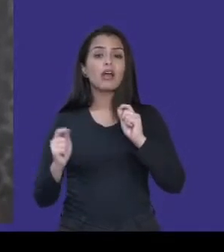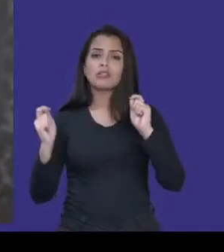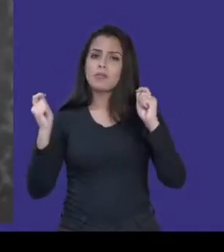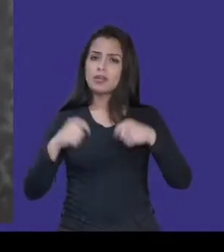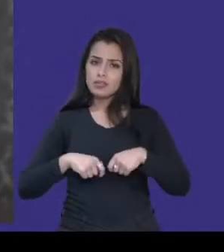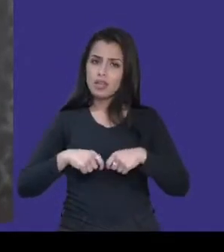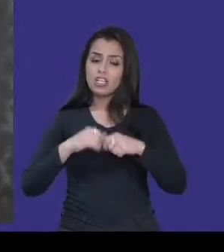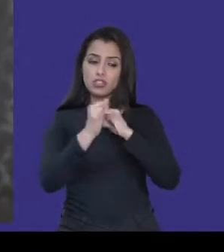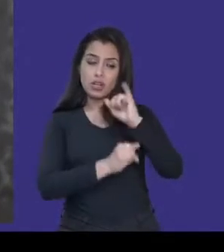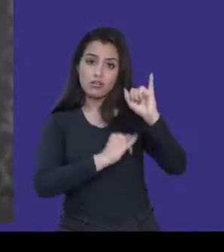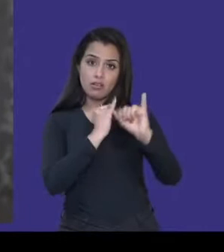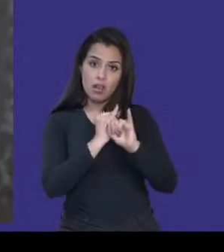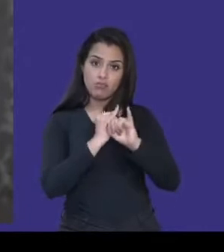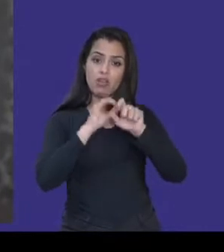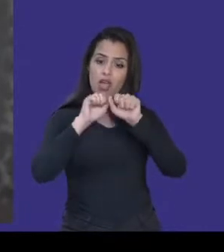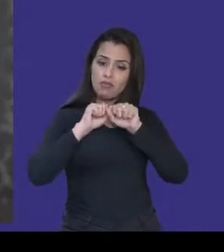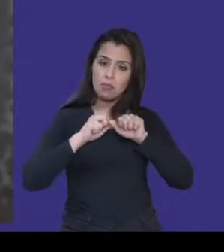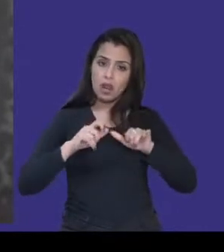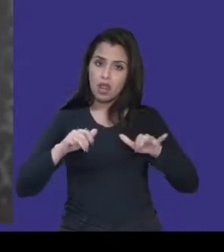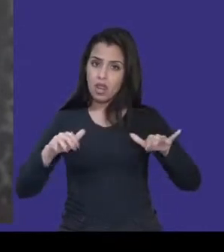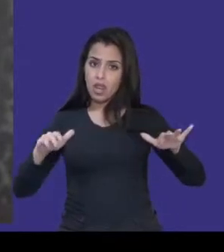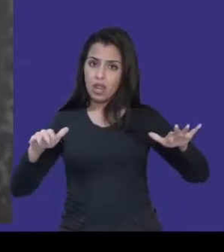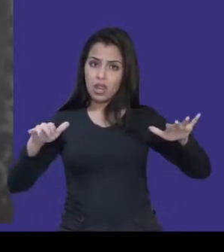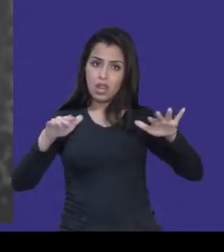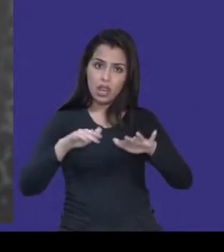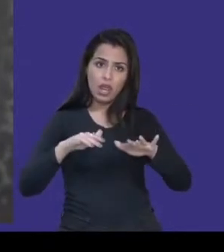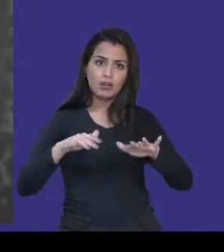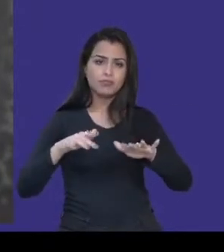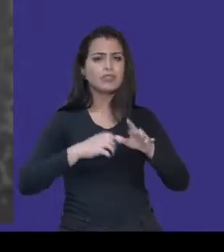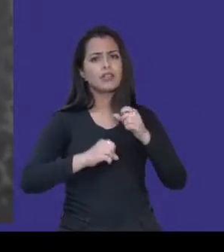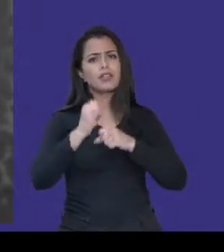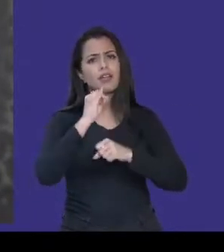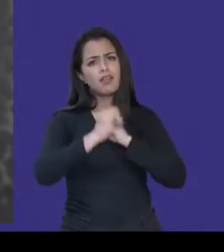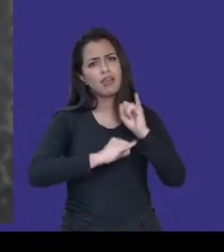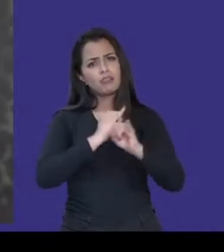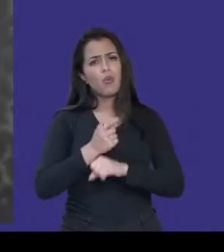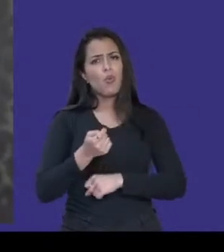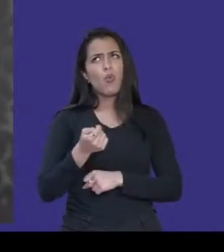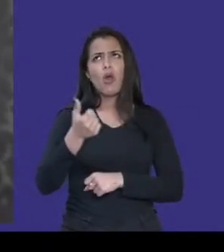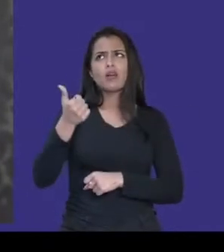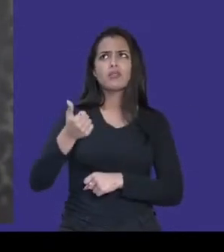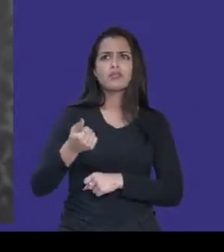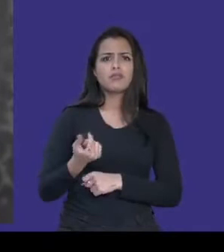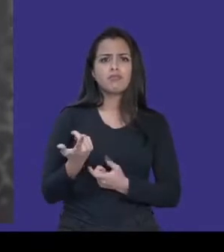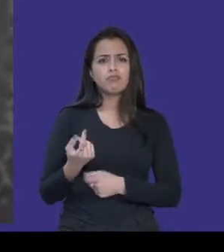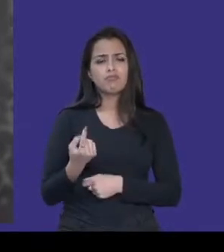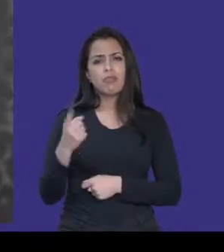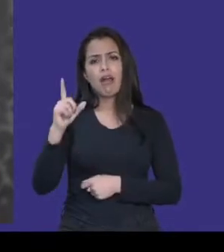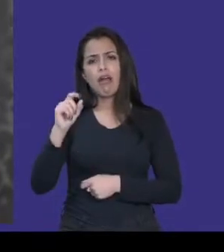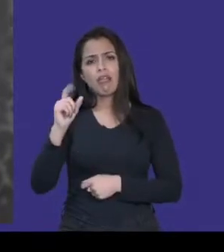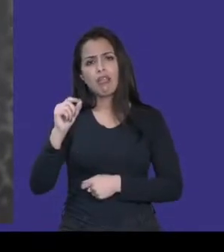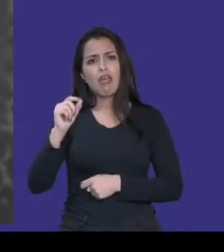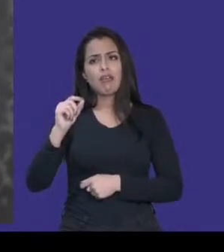internet trazia já, há mais de uma década e meia, pelo menos, e oferecer, juntamente com o áudio, a